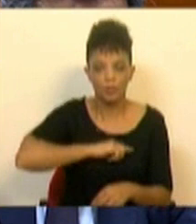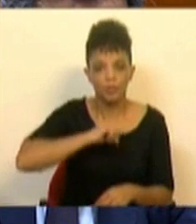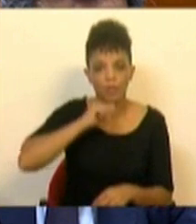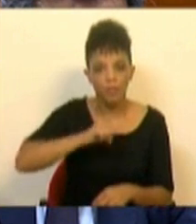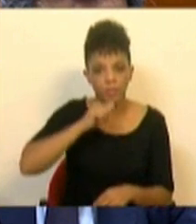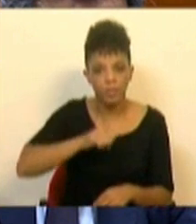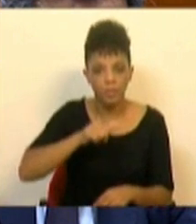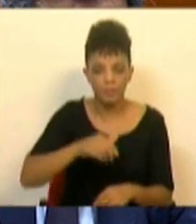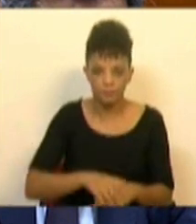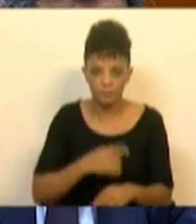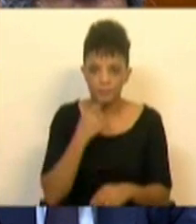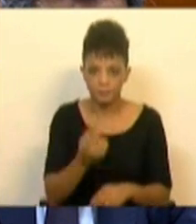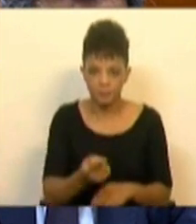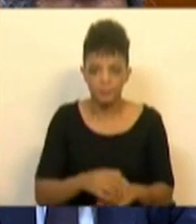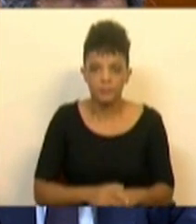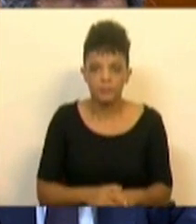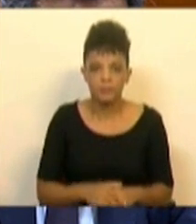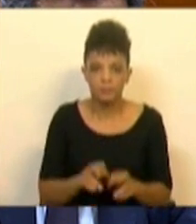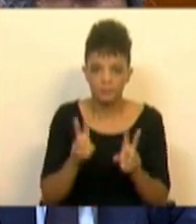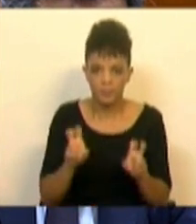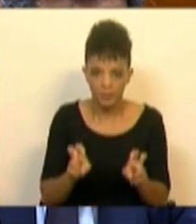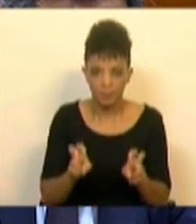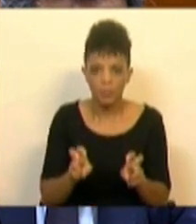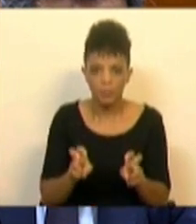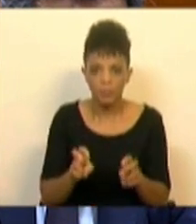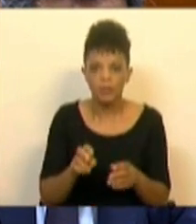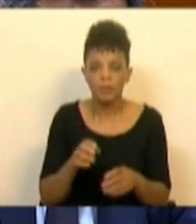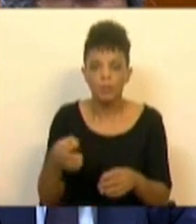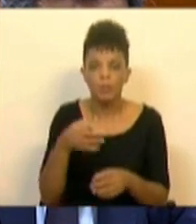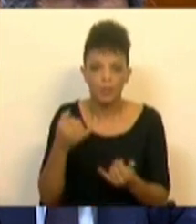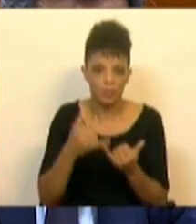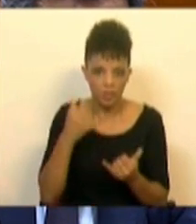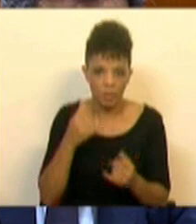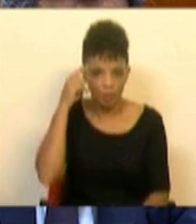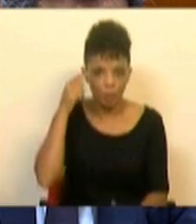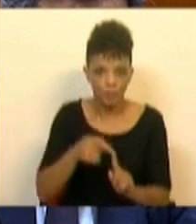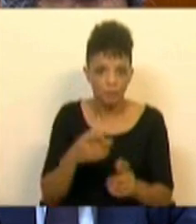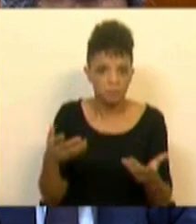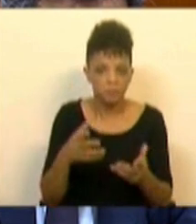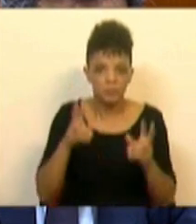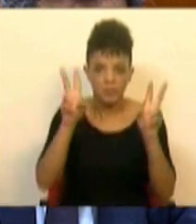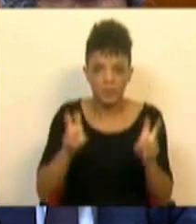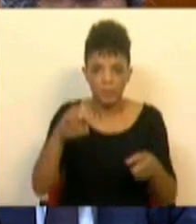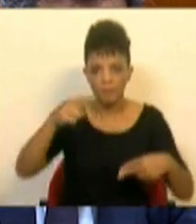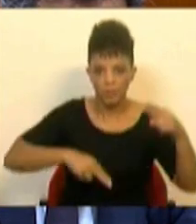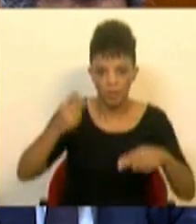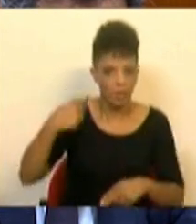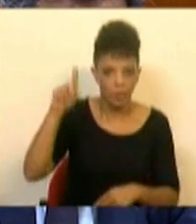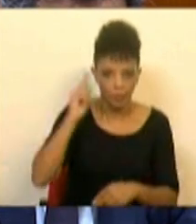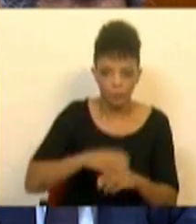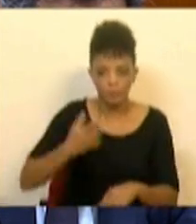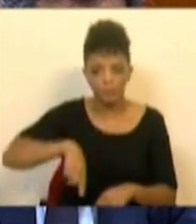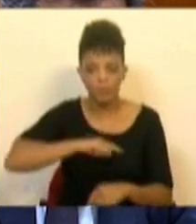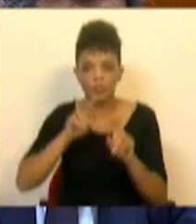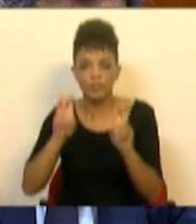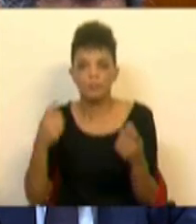dissemos que o tema do enquadramento dos criptoativos não era para nós um tema fiscal, não era para nós um